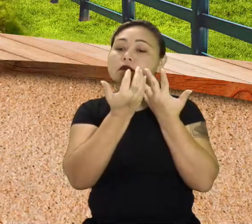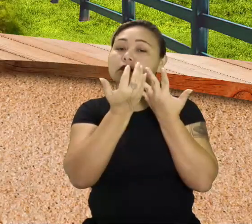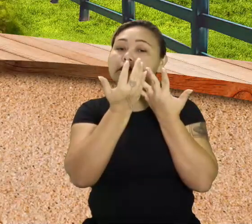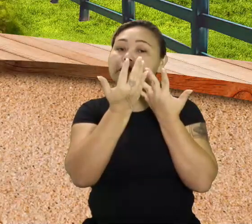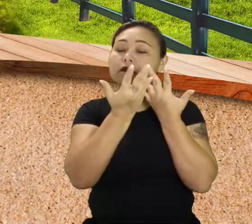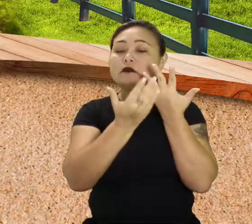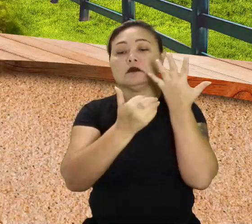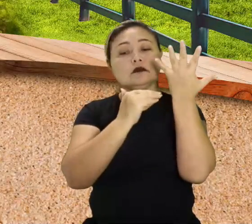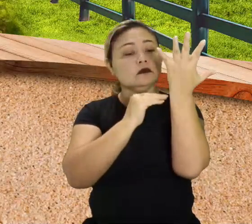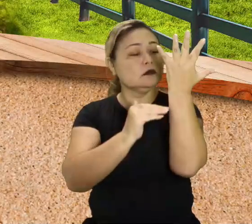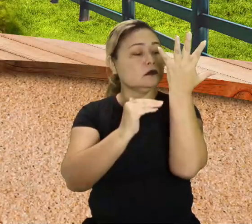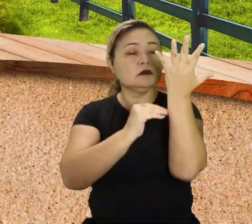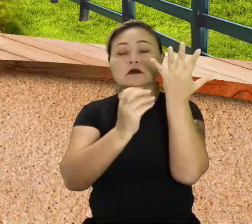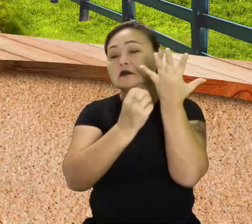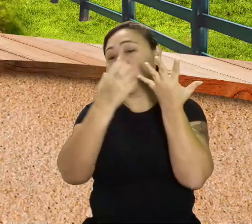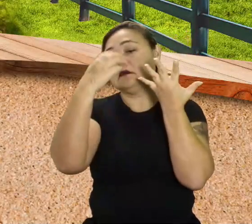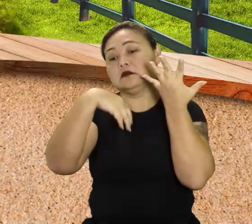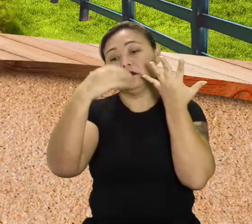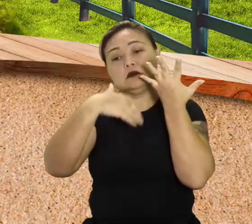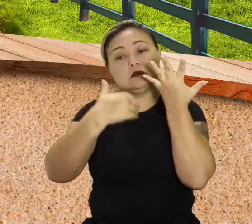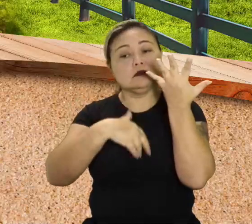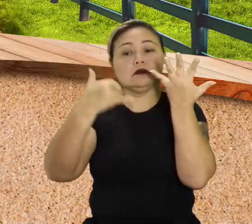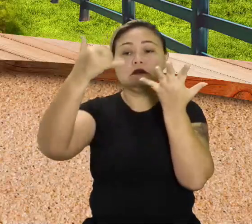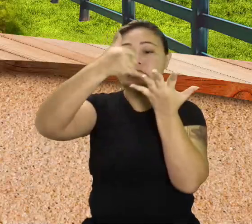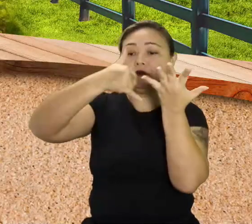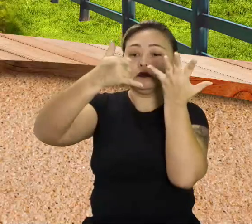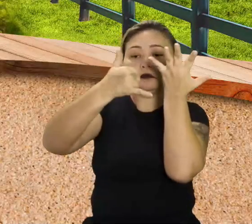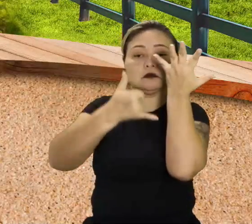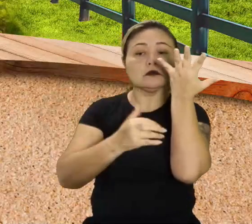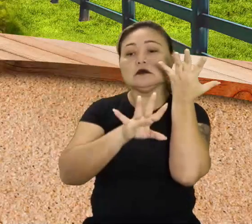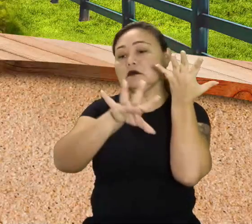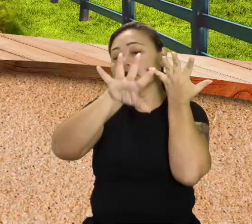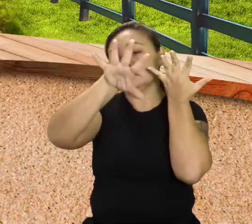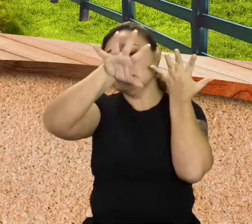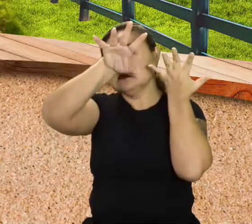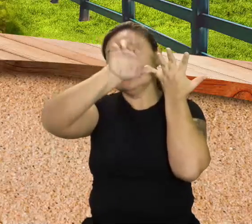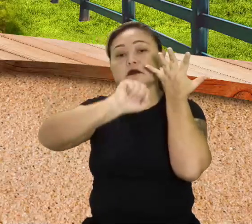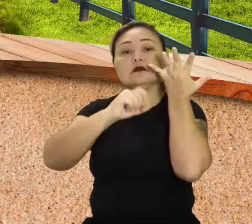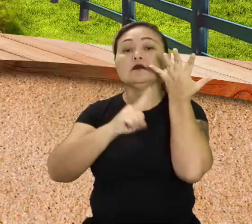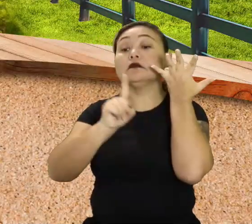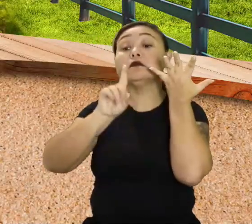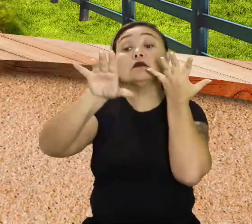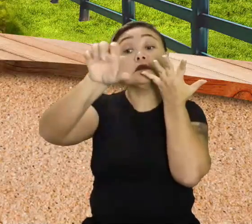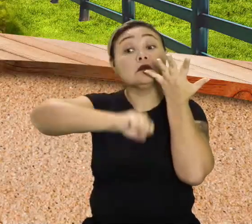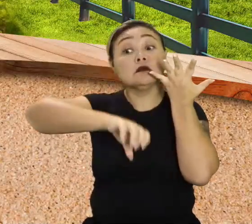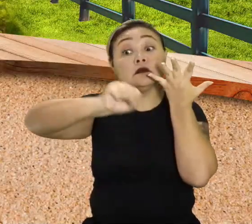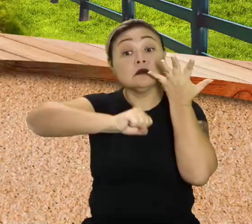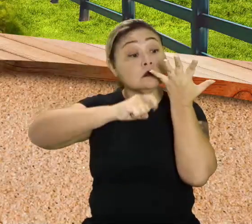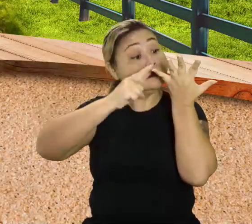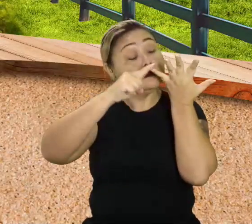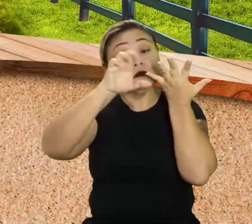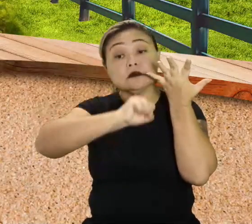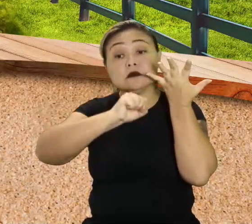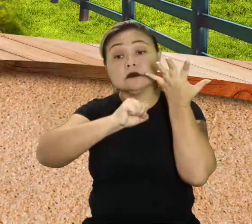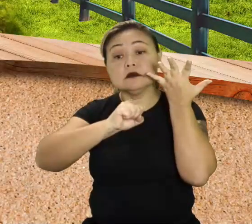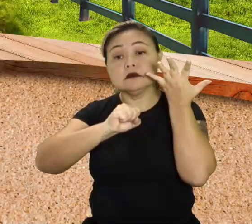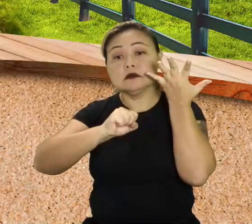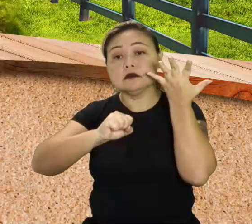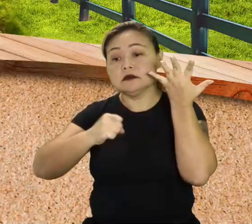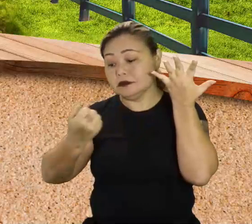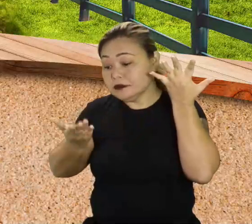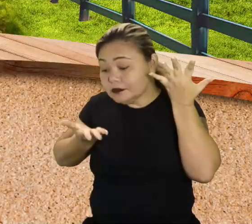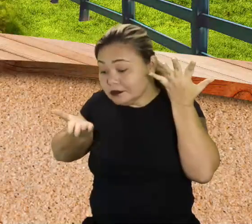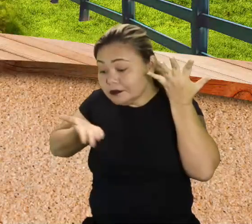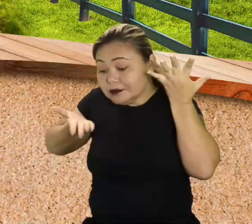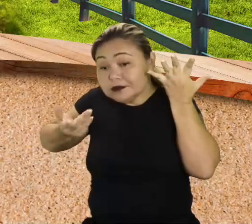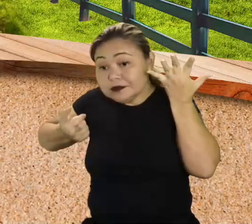Ou a madeira, ou o fruto, ou o óleo, ou a essência. Na hora que eu faço a colheita disso, a cultivar entra